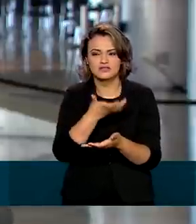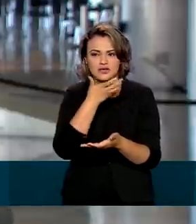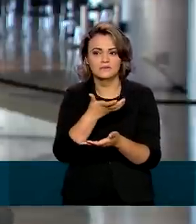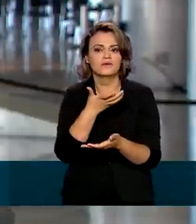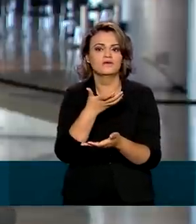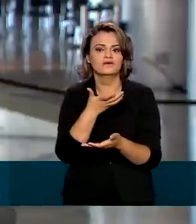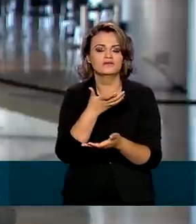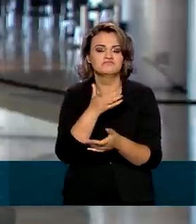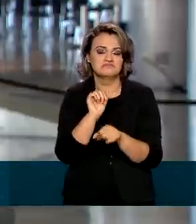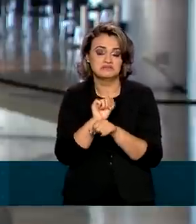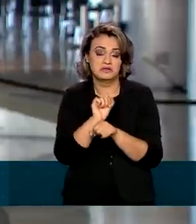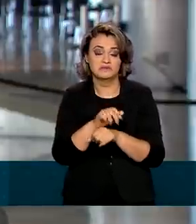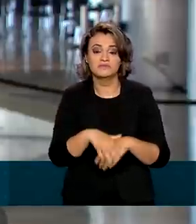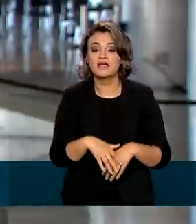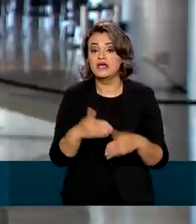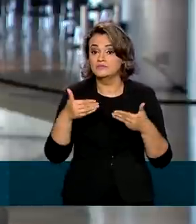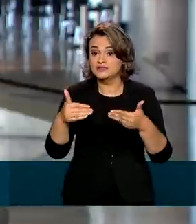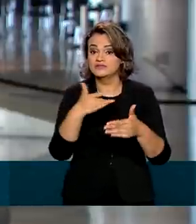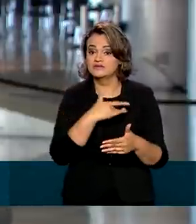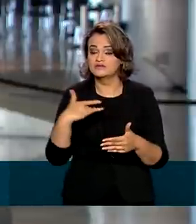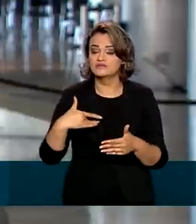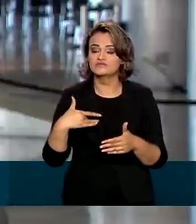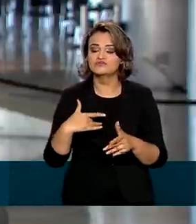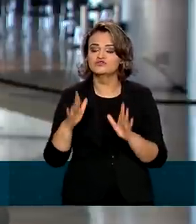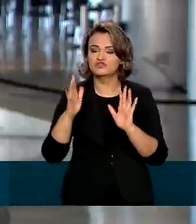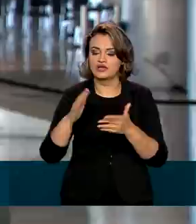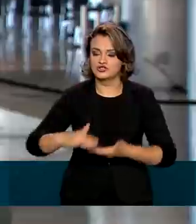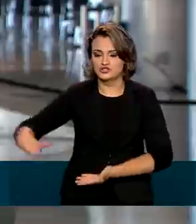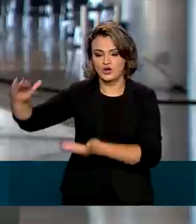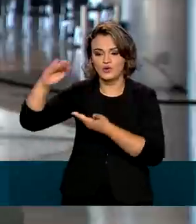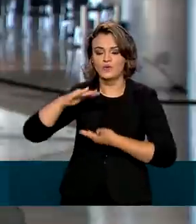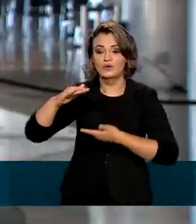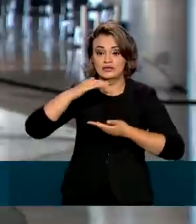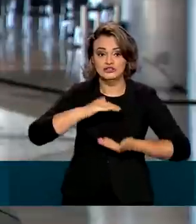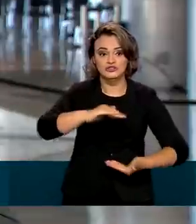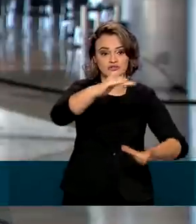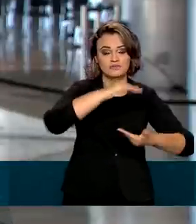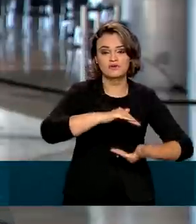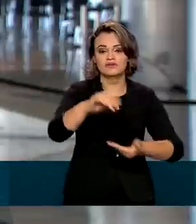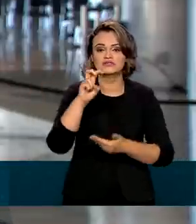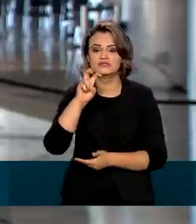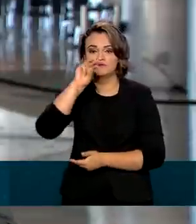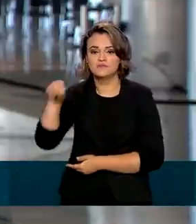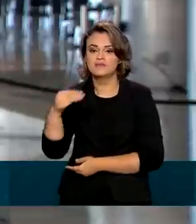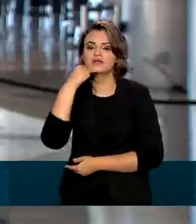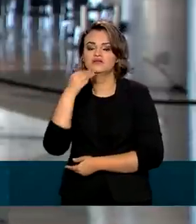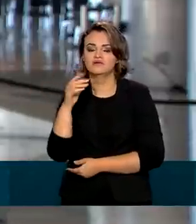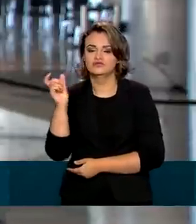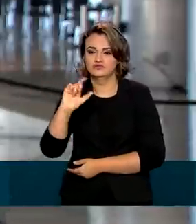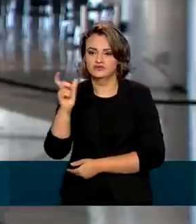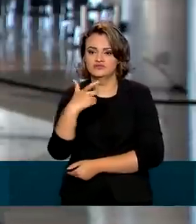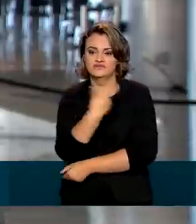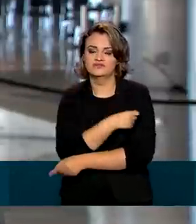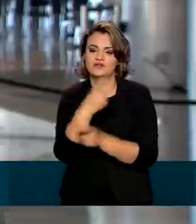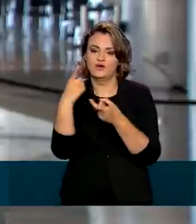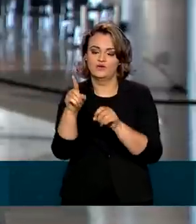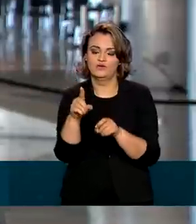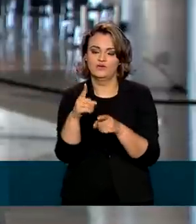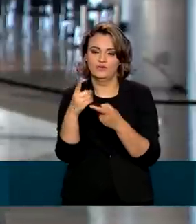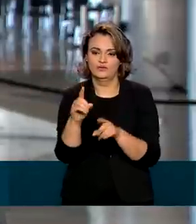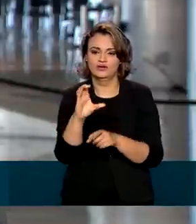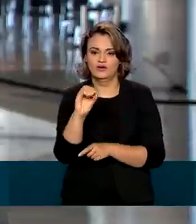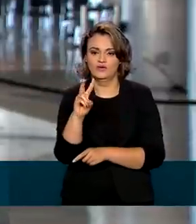2021. E até agora o Ministério da Saúde já recebeu e distribuiu mais de 5 milhões de doses da vacina contra a Covid